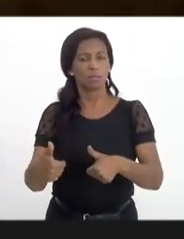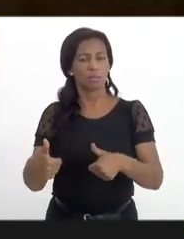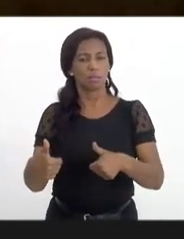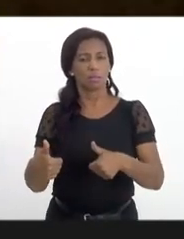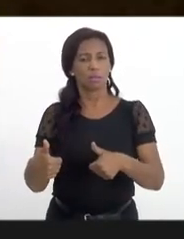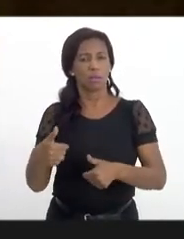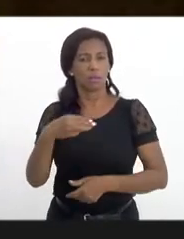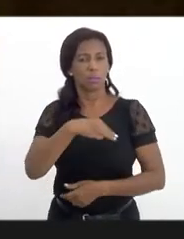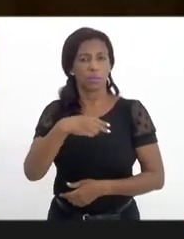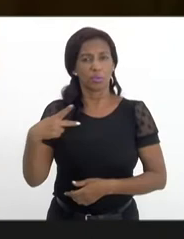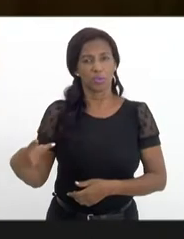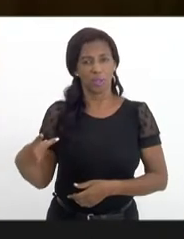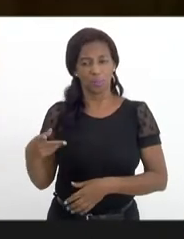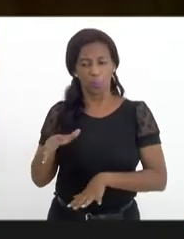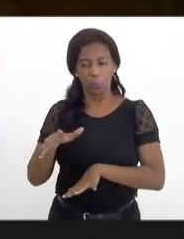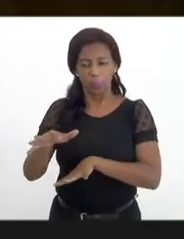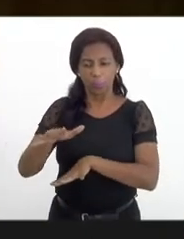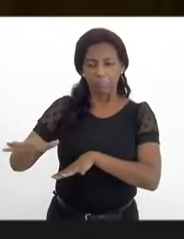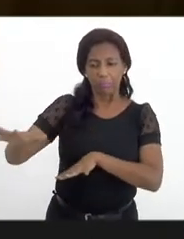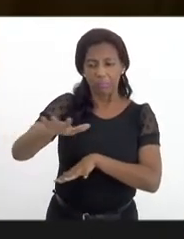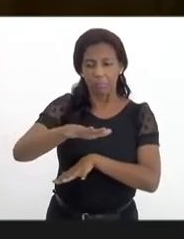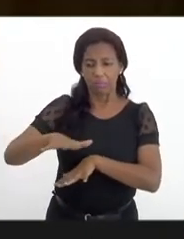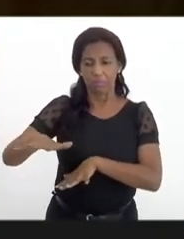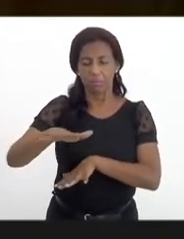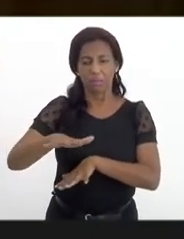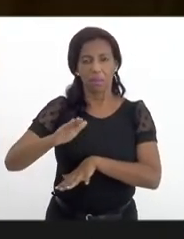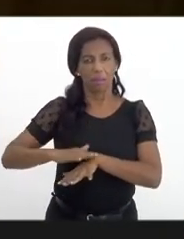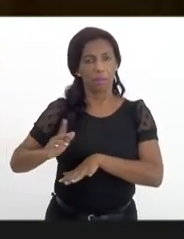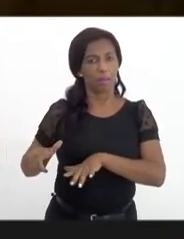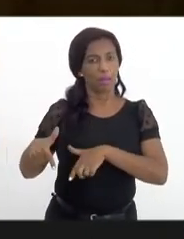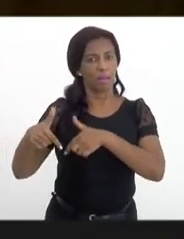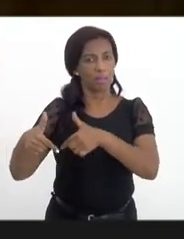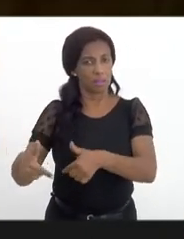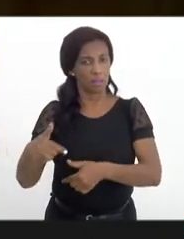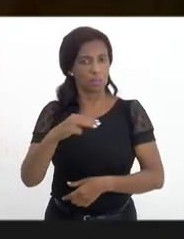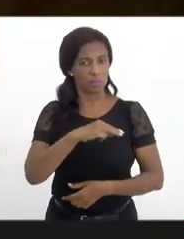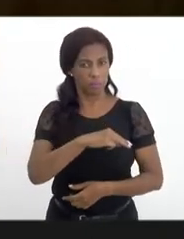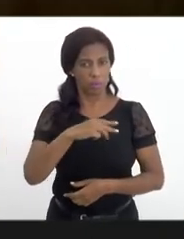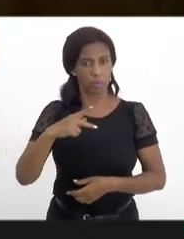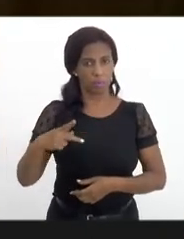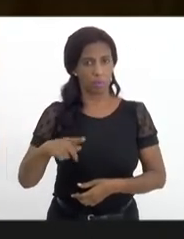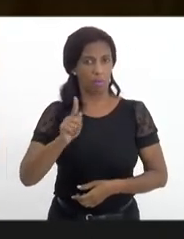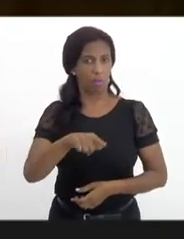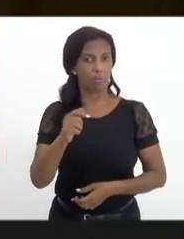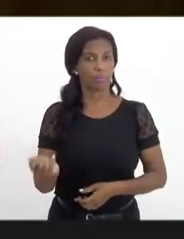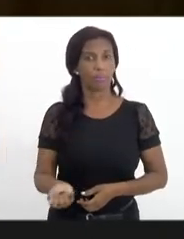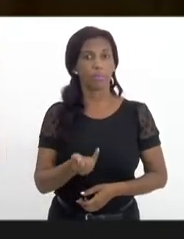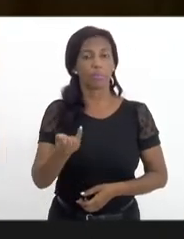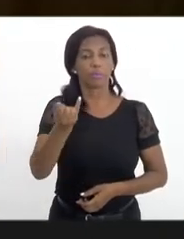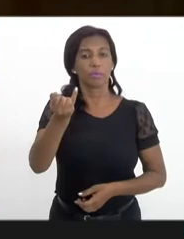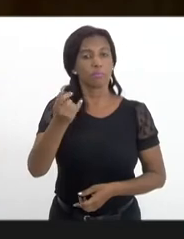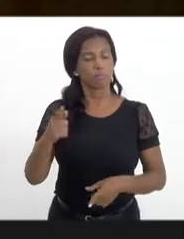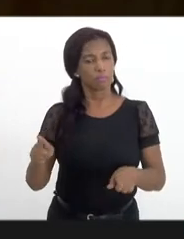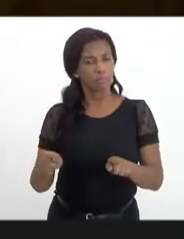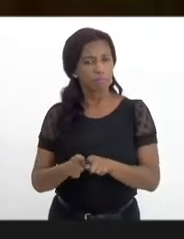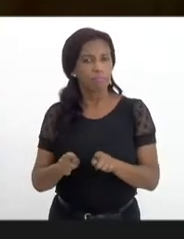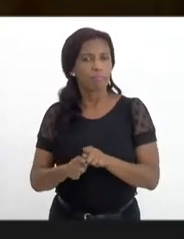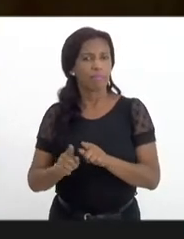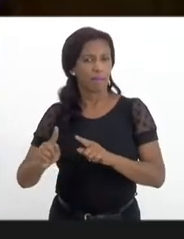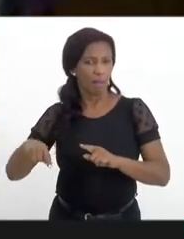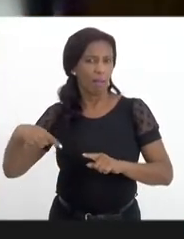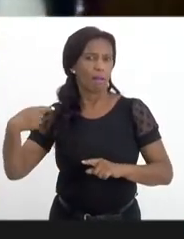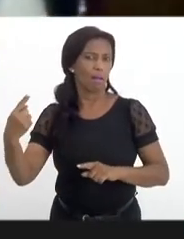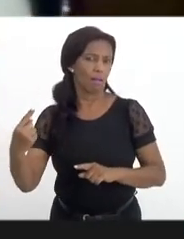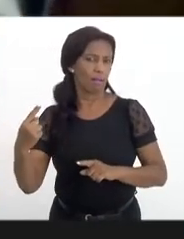Ministério Público nessa área. para a atuação devido do Ministério Público é importantíssimo também, além do